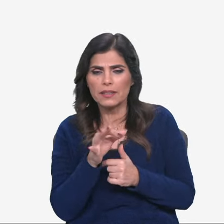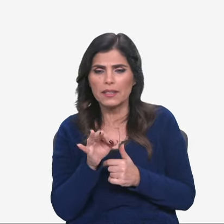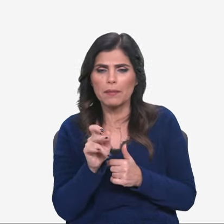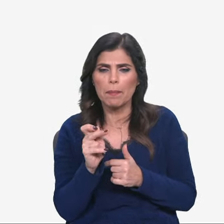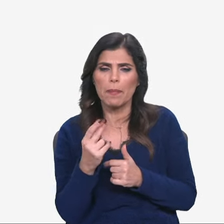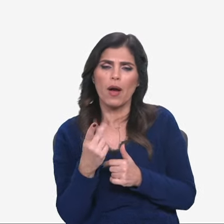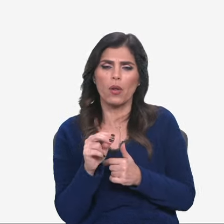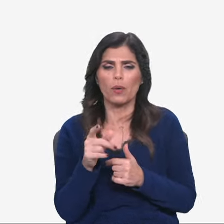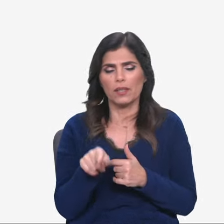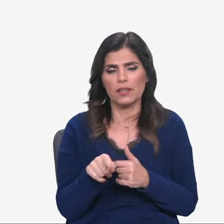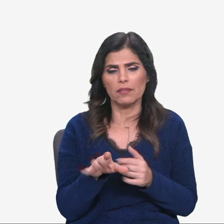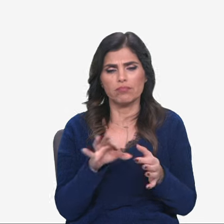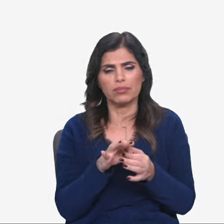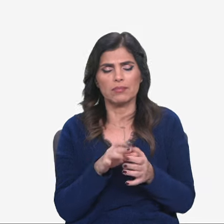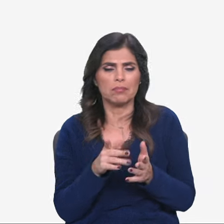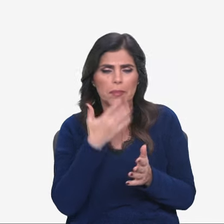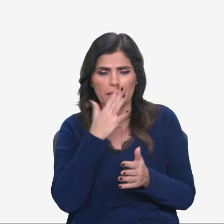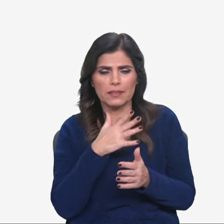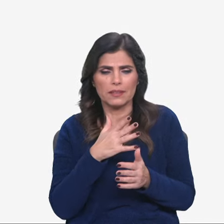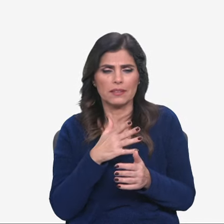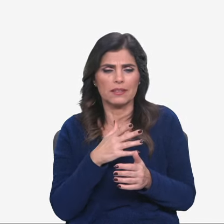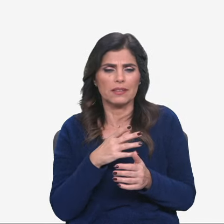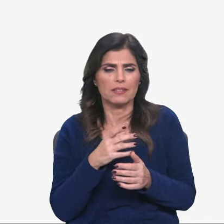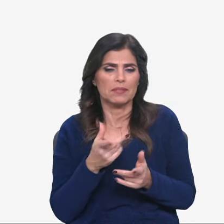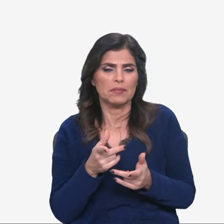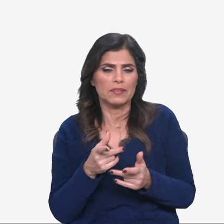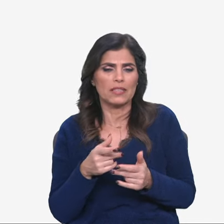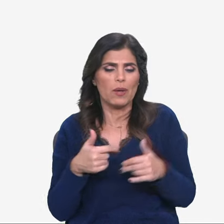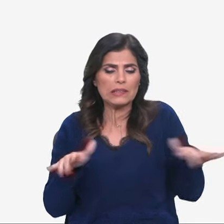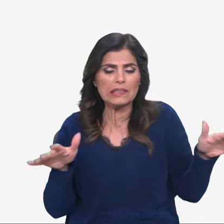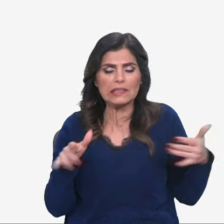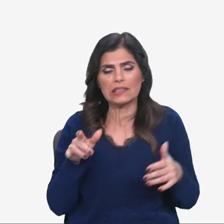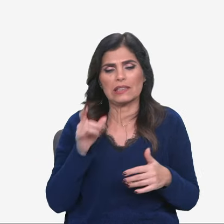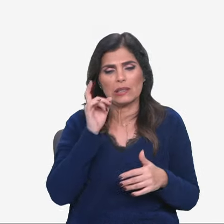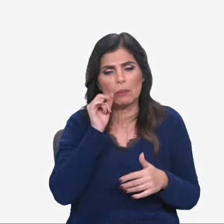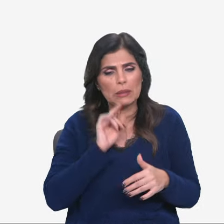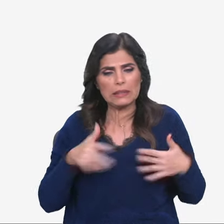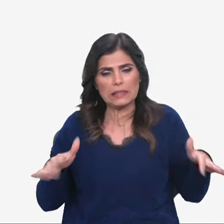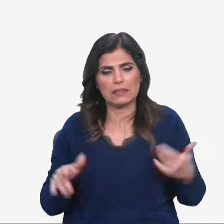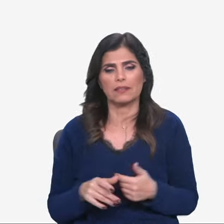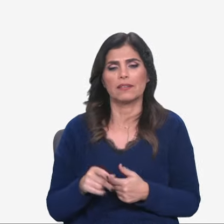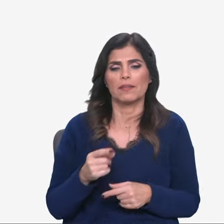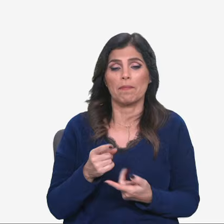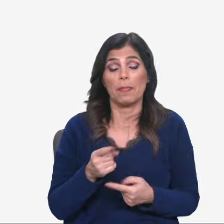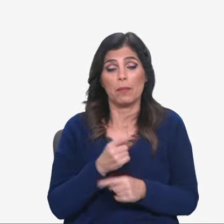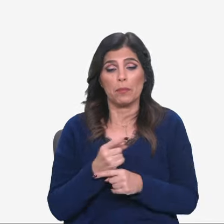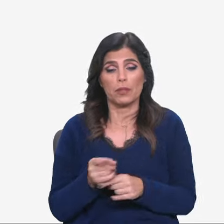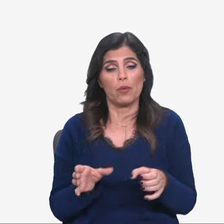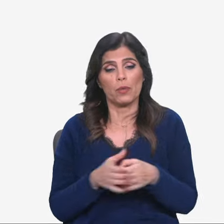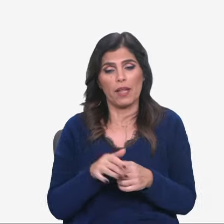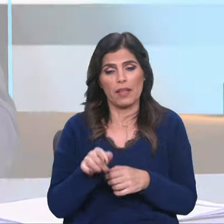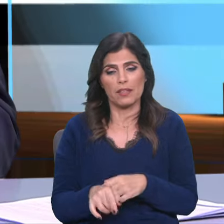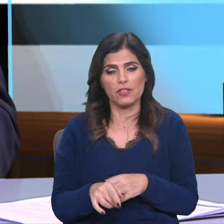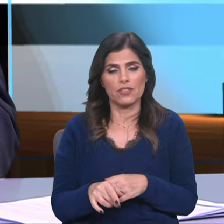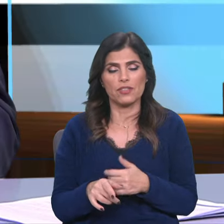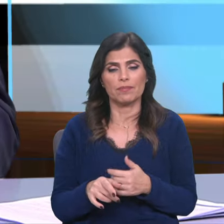uma certa apologia do celibato. Sim, é verdade. Porque esta comunidade de Corinto era, portanto,